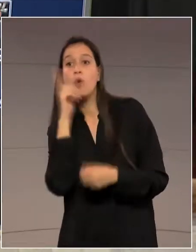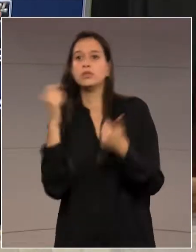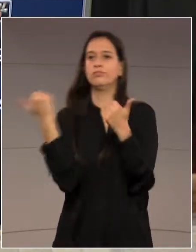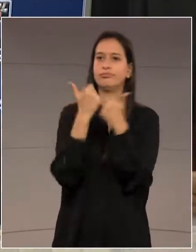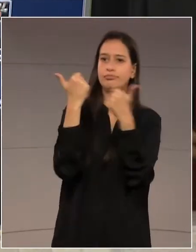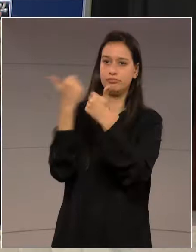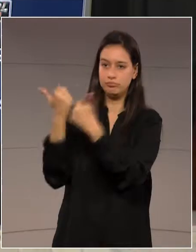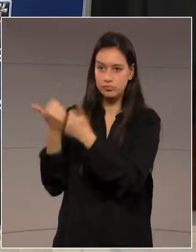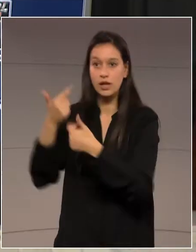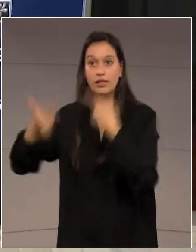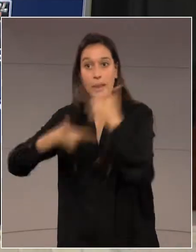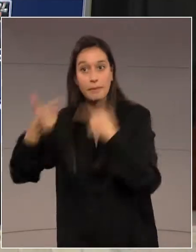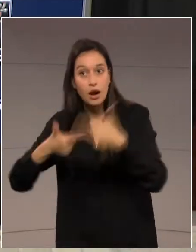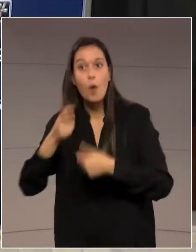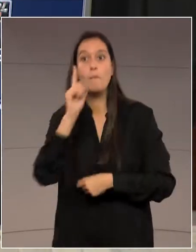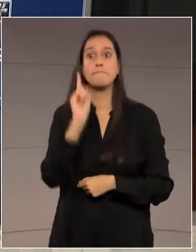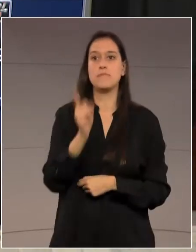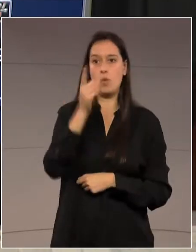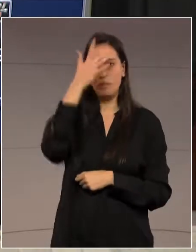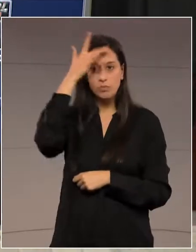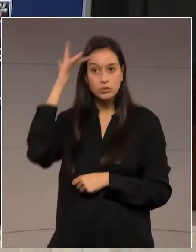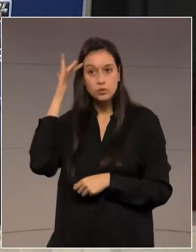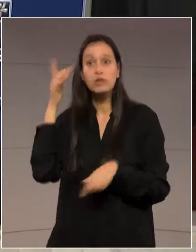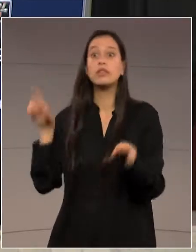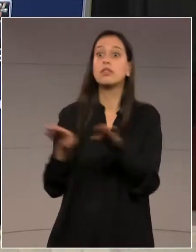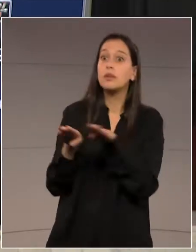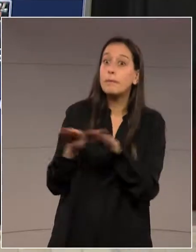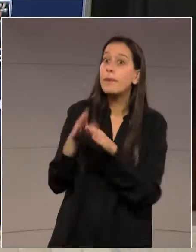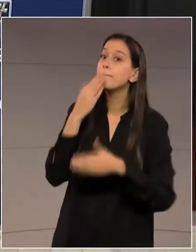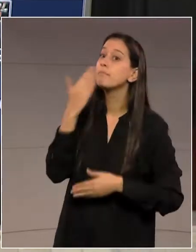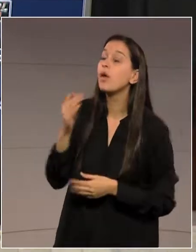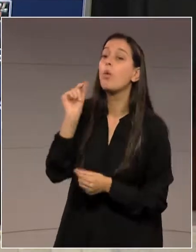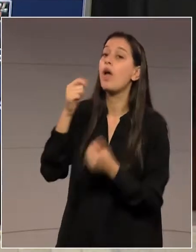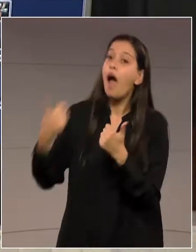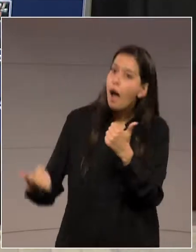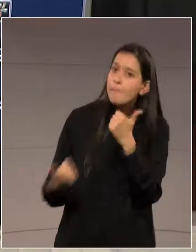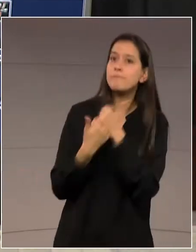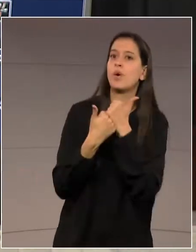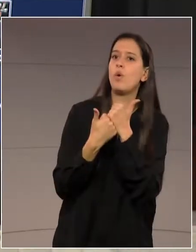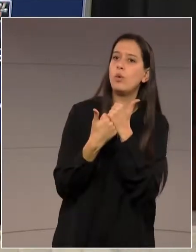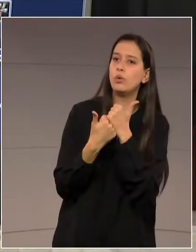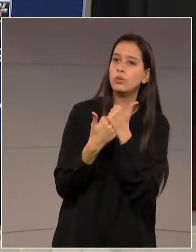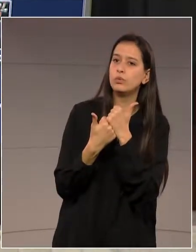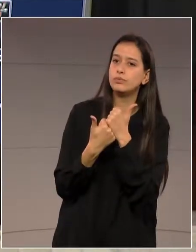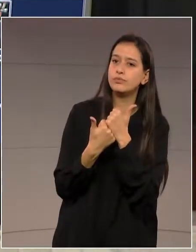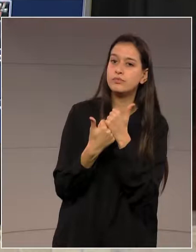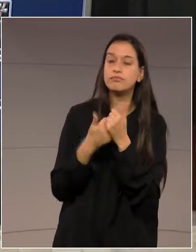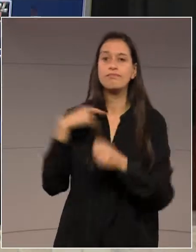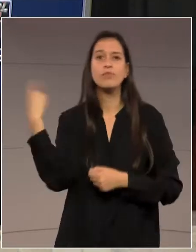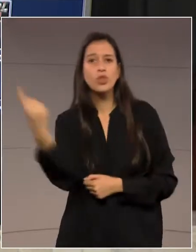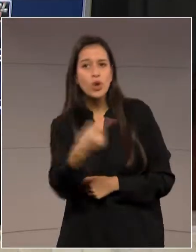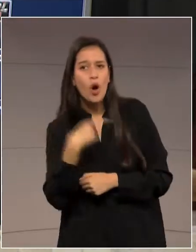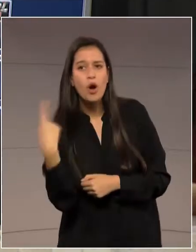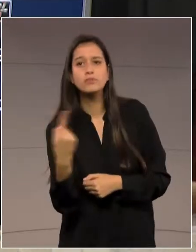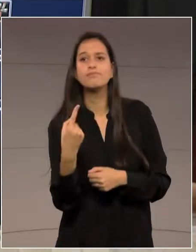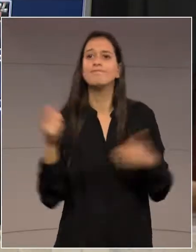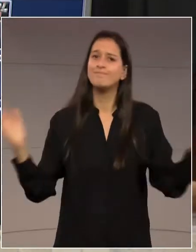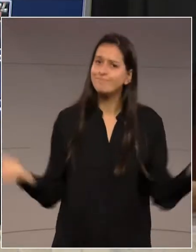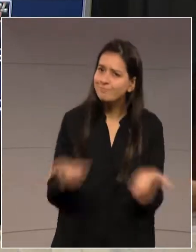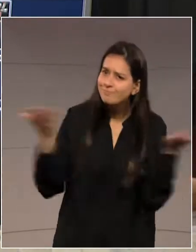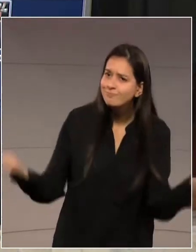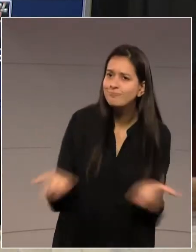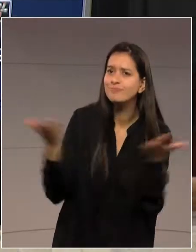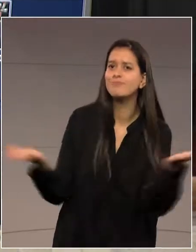penitenciários, os agentes venham a esta casa para pedir o apoio, para que possamos ajudá-los